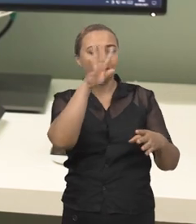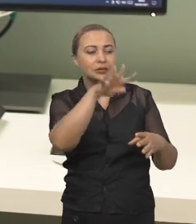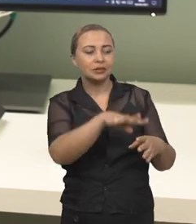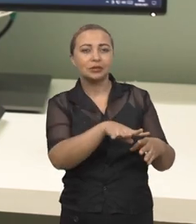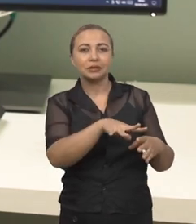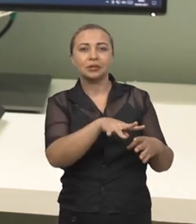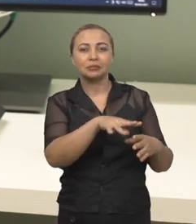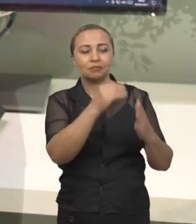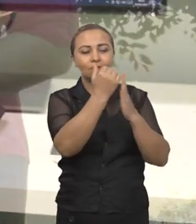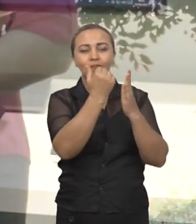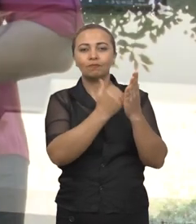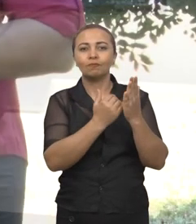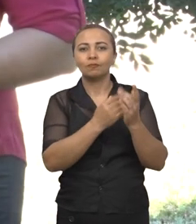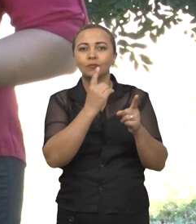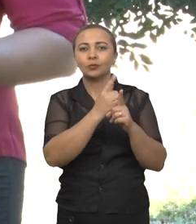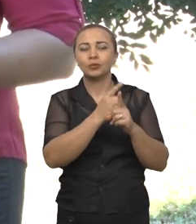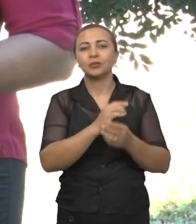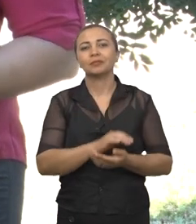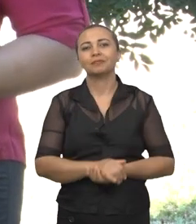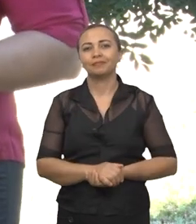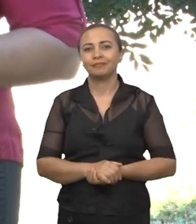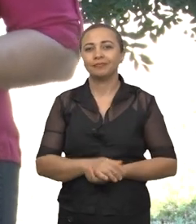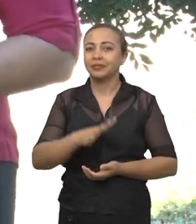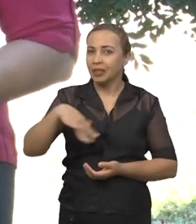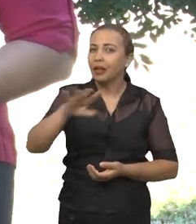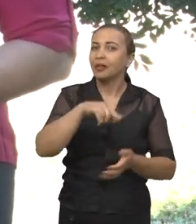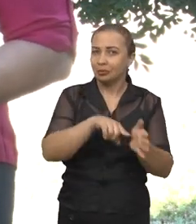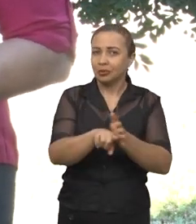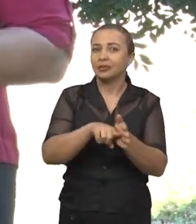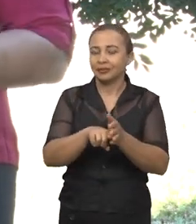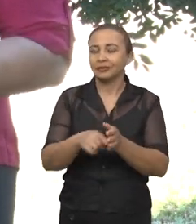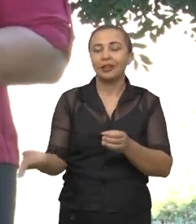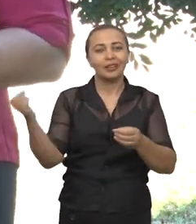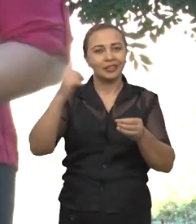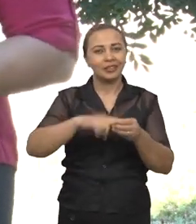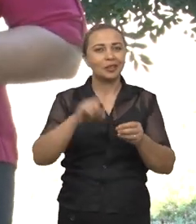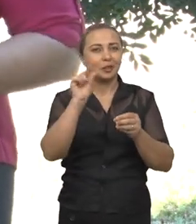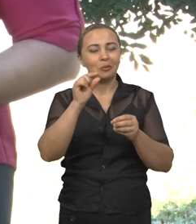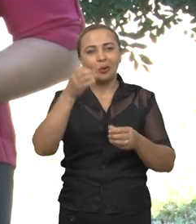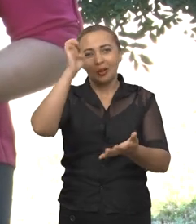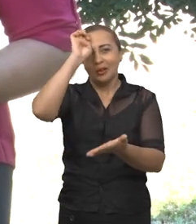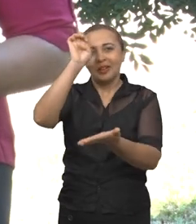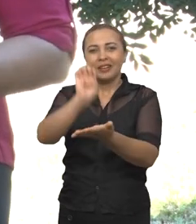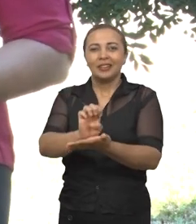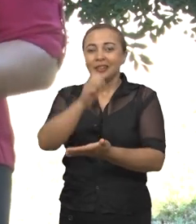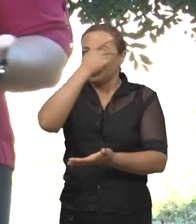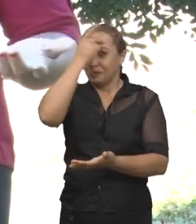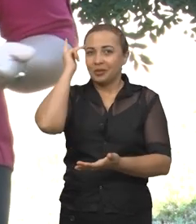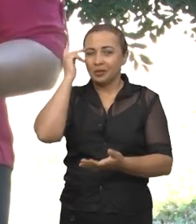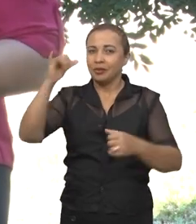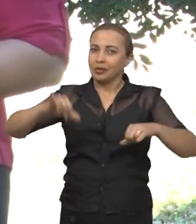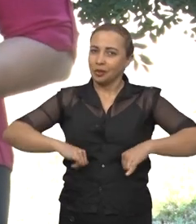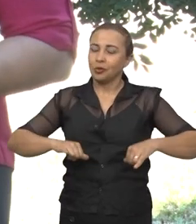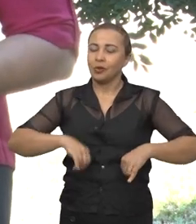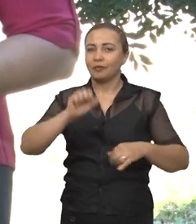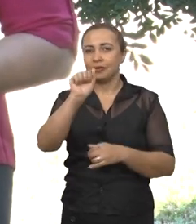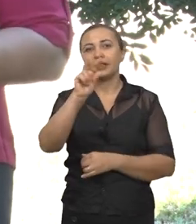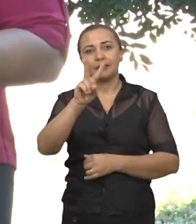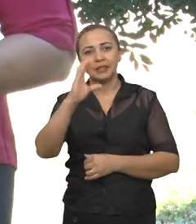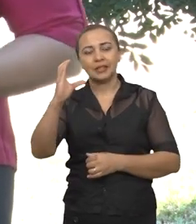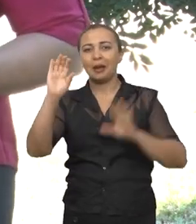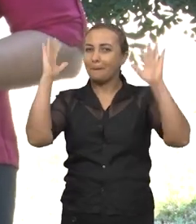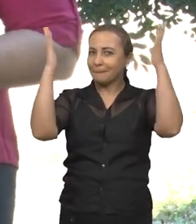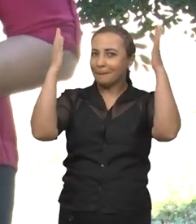no diagnóstico e são pesquisas como esta que trazem um pouco de esperança para as pessoas que sofrem um AVC